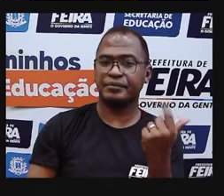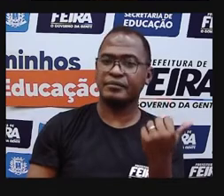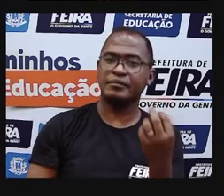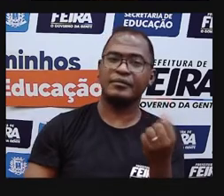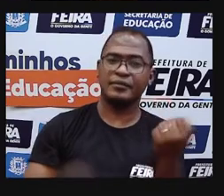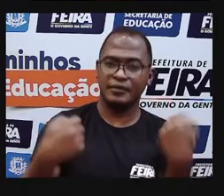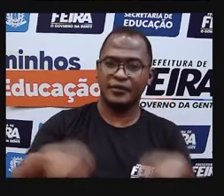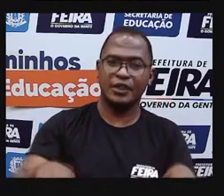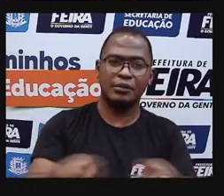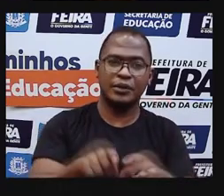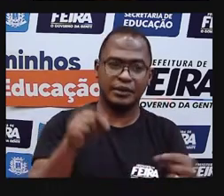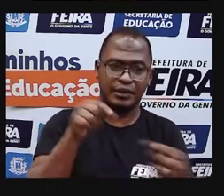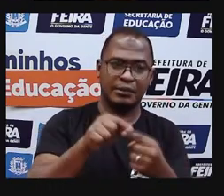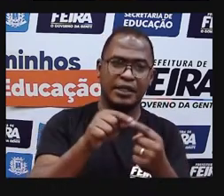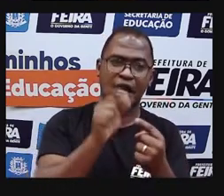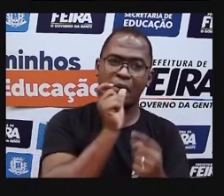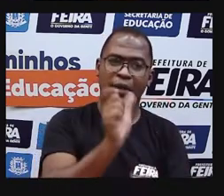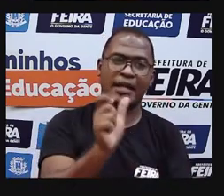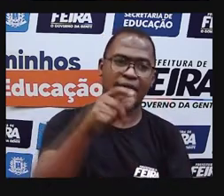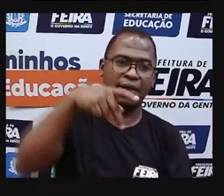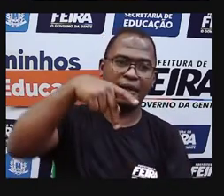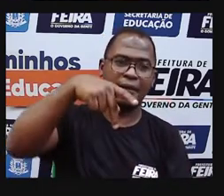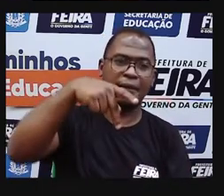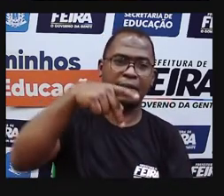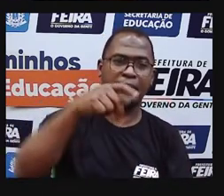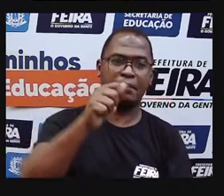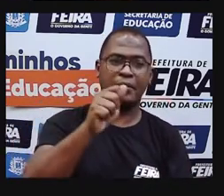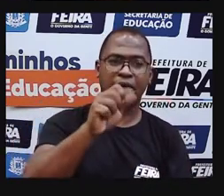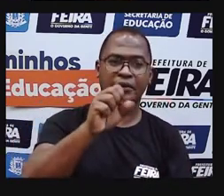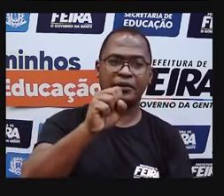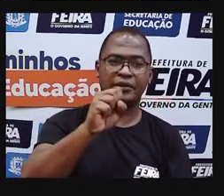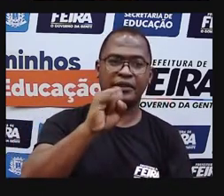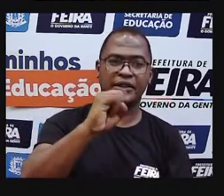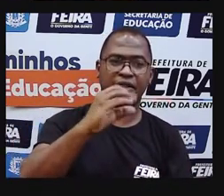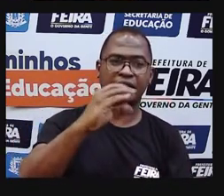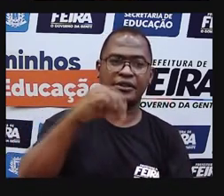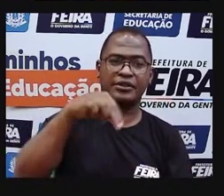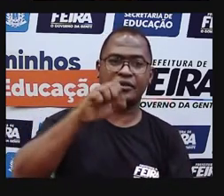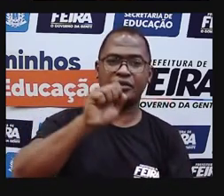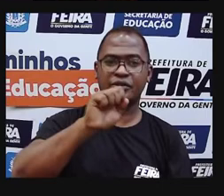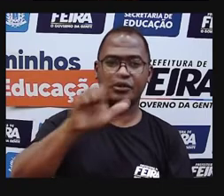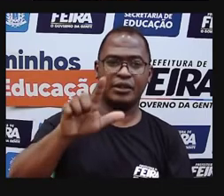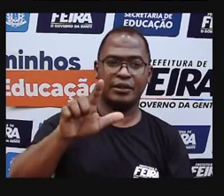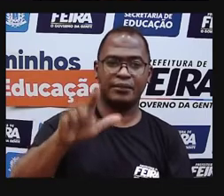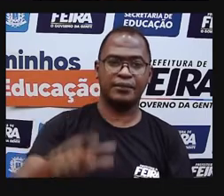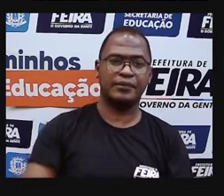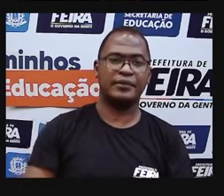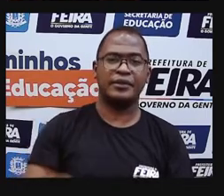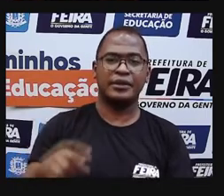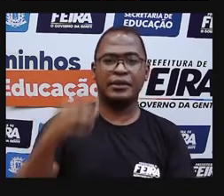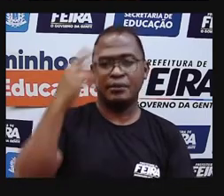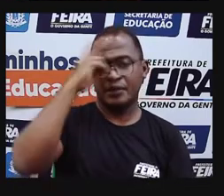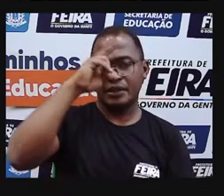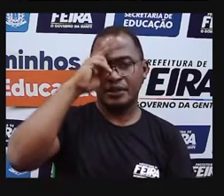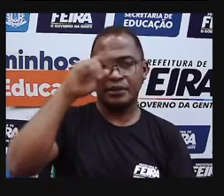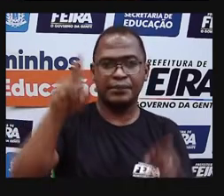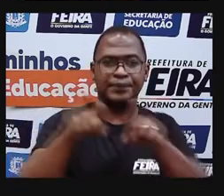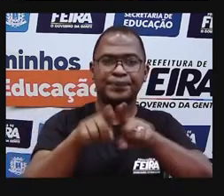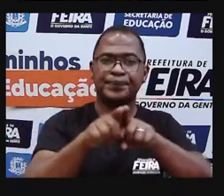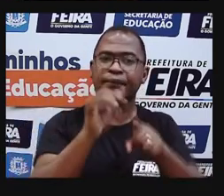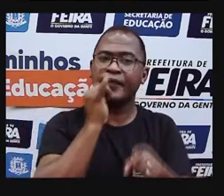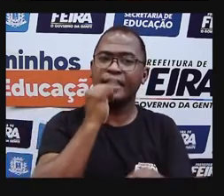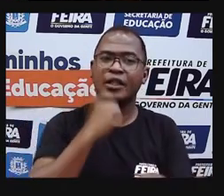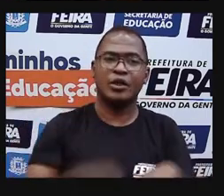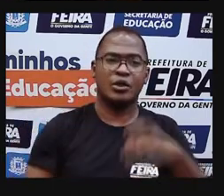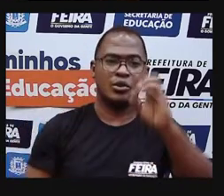ele é posicional. E também a gente sabe que o 0, né? Ele serve para identificar naquele